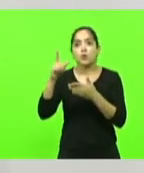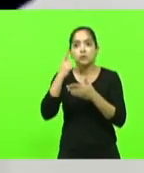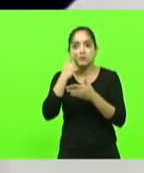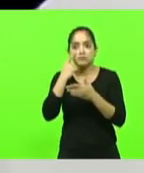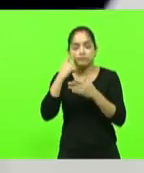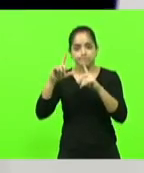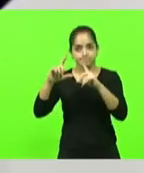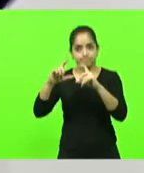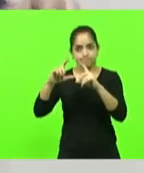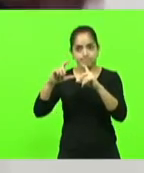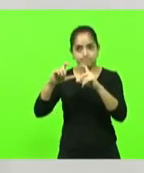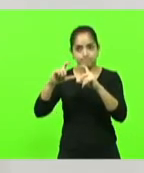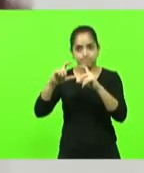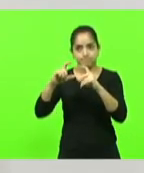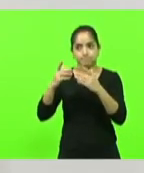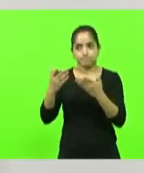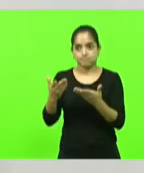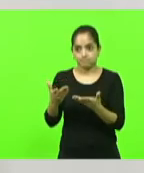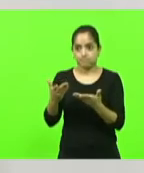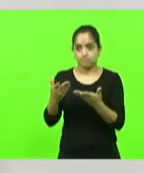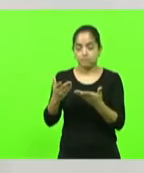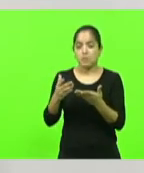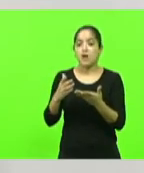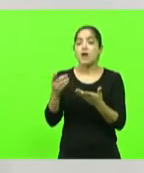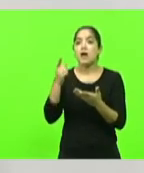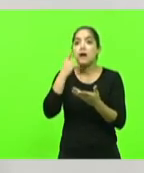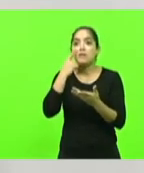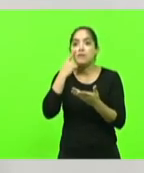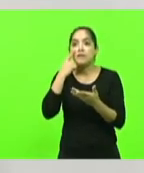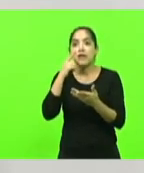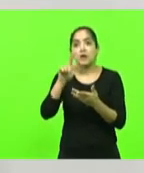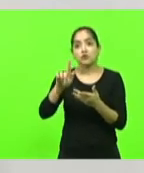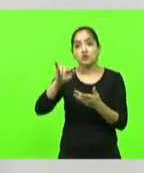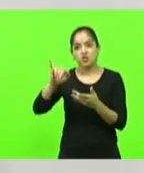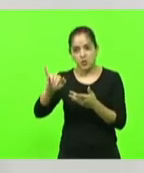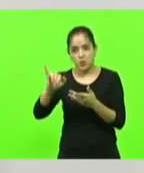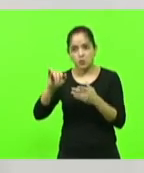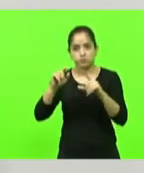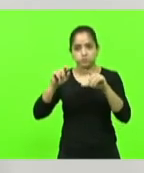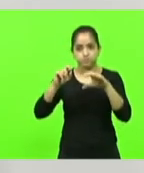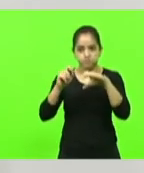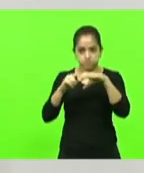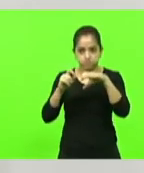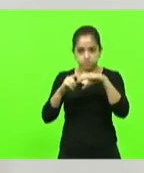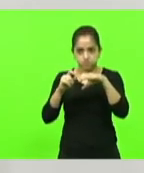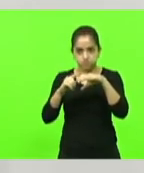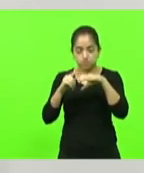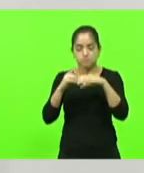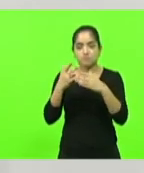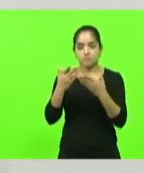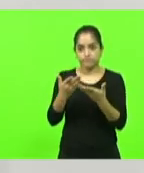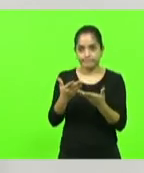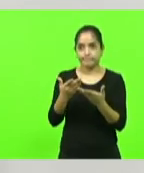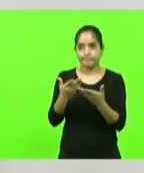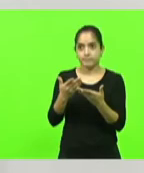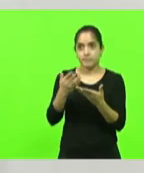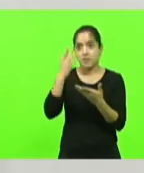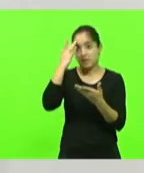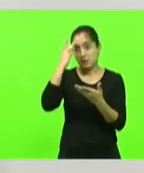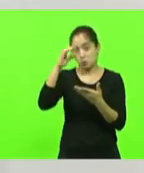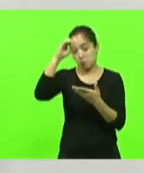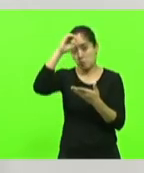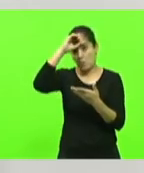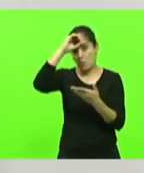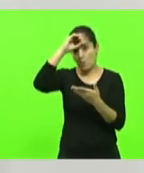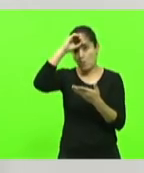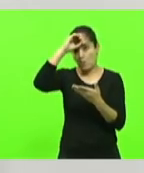e eu fiz questão de utilizar o G1 usar a Globo porque tem gente acéfala nesse país e nesse estado que só